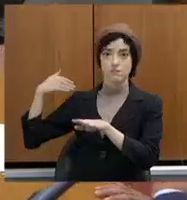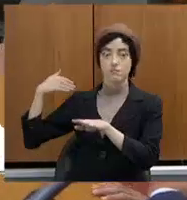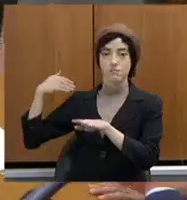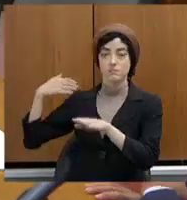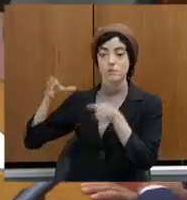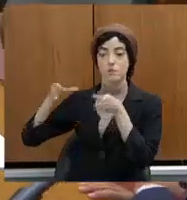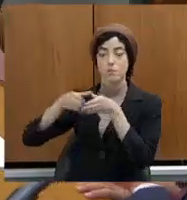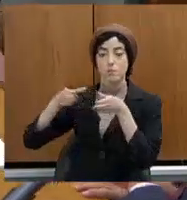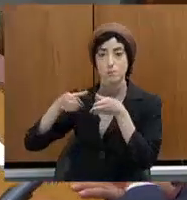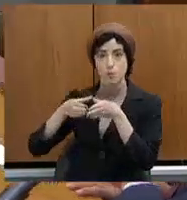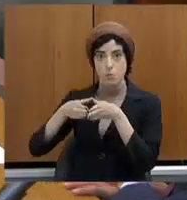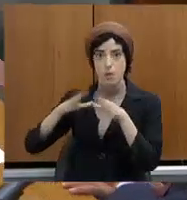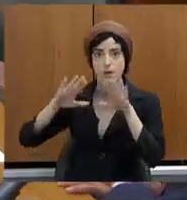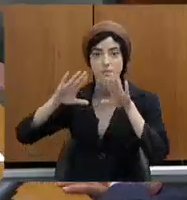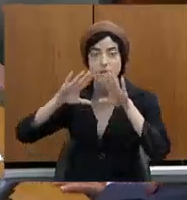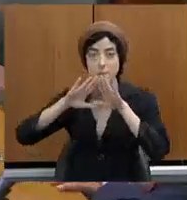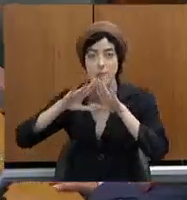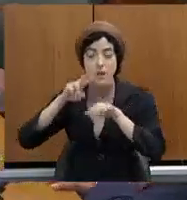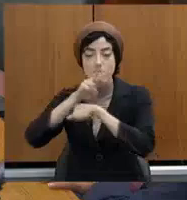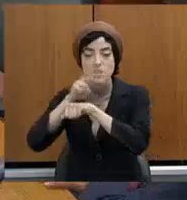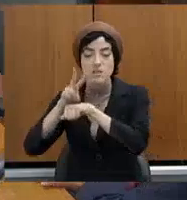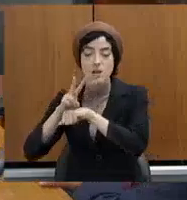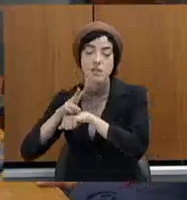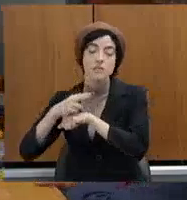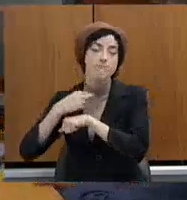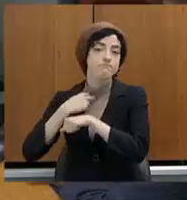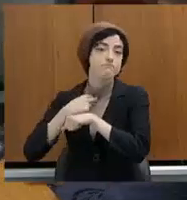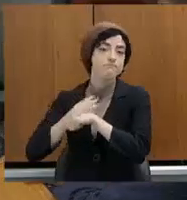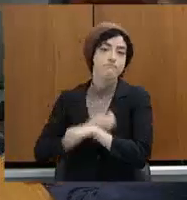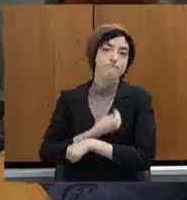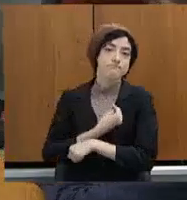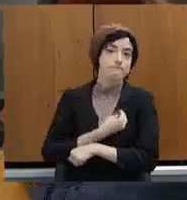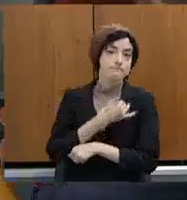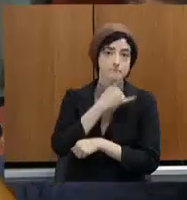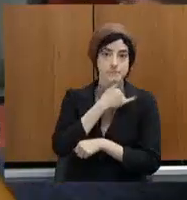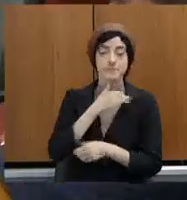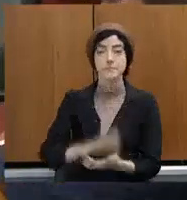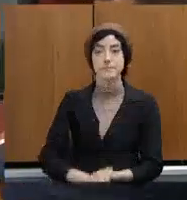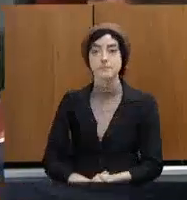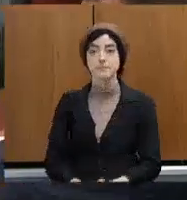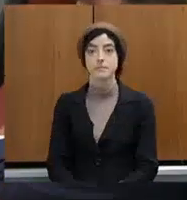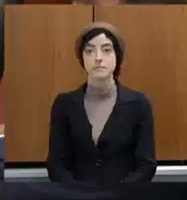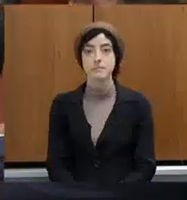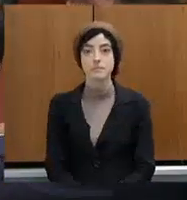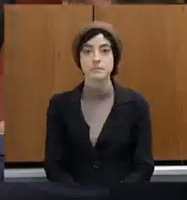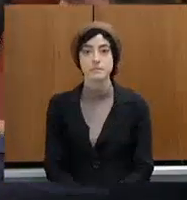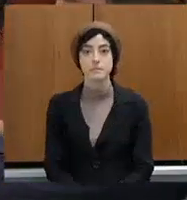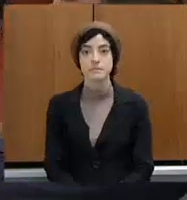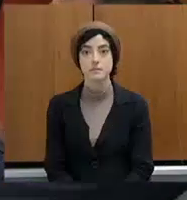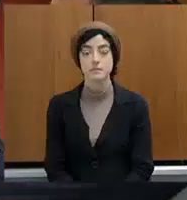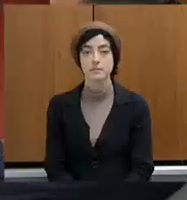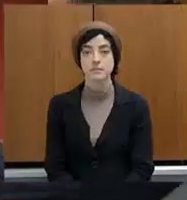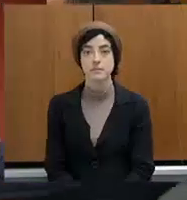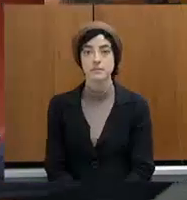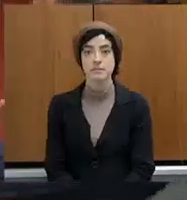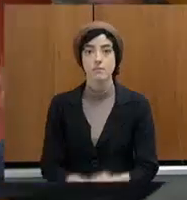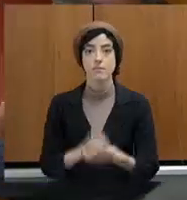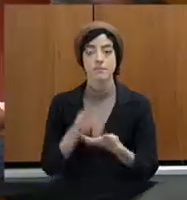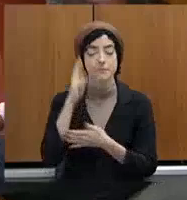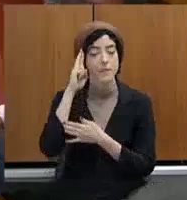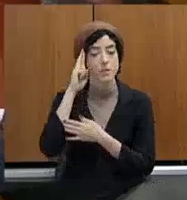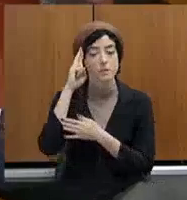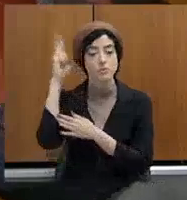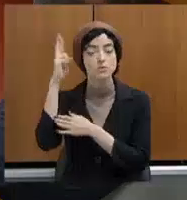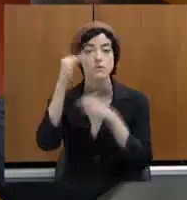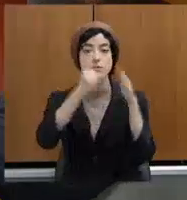formato onde o secretário de Estado ou o chefe de instituição venha até a presença das comissões